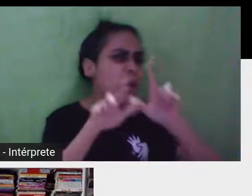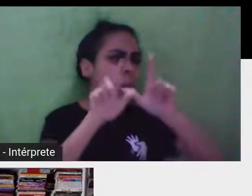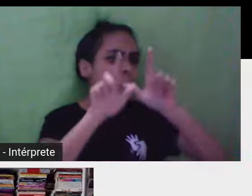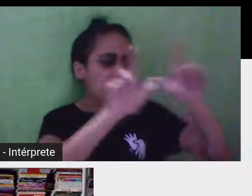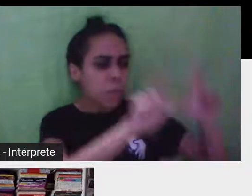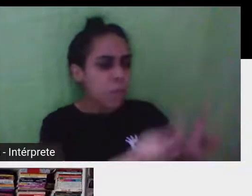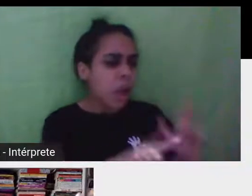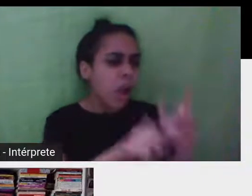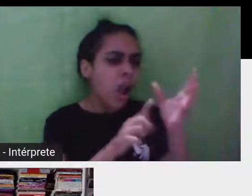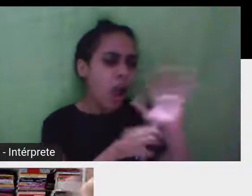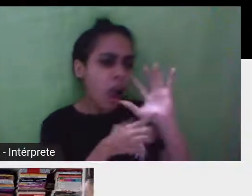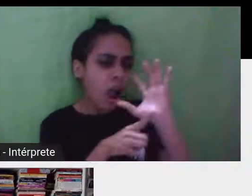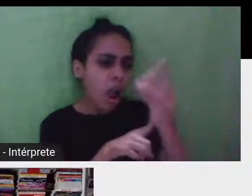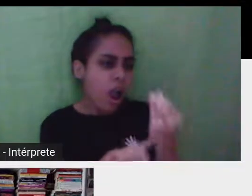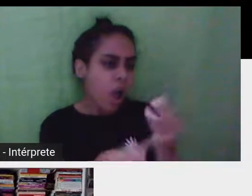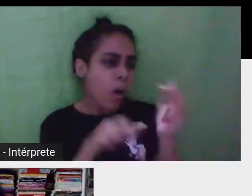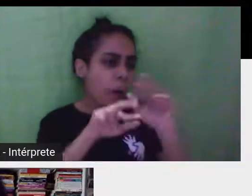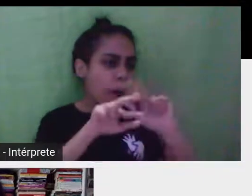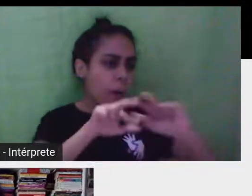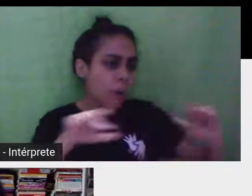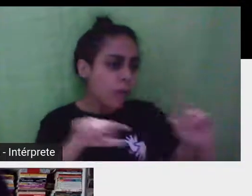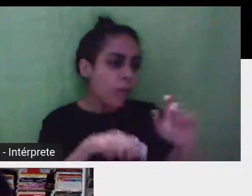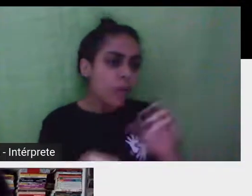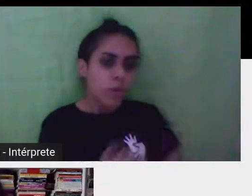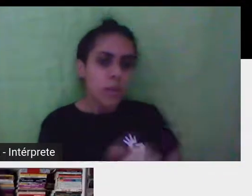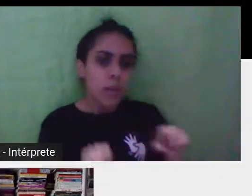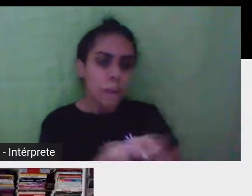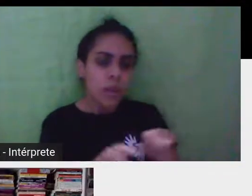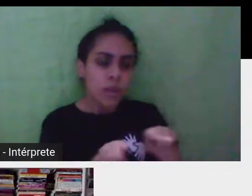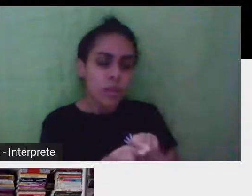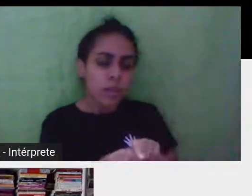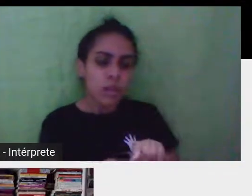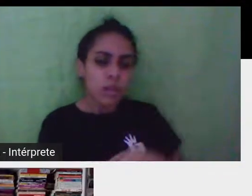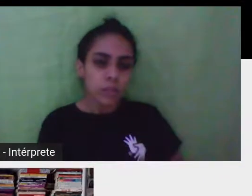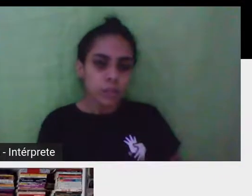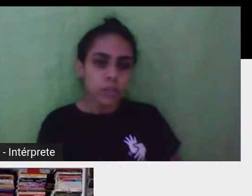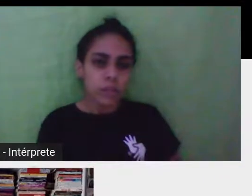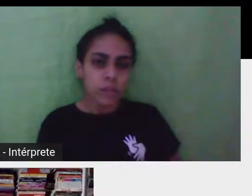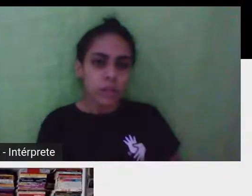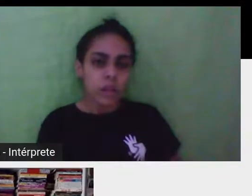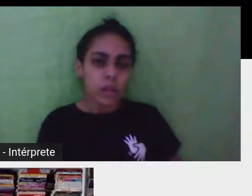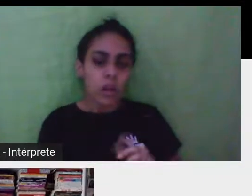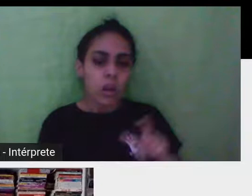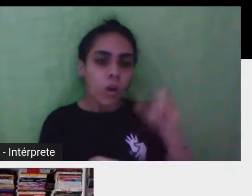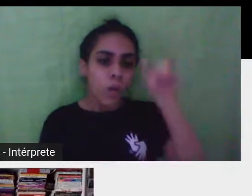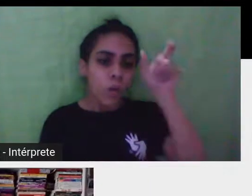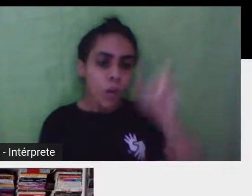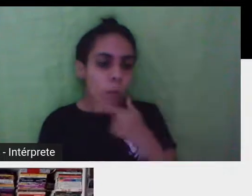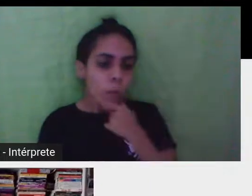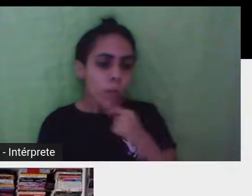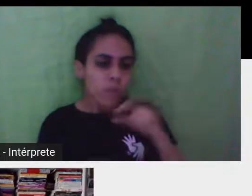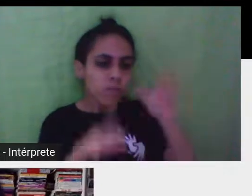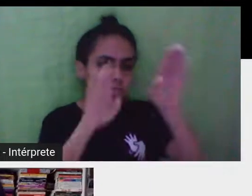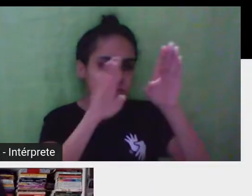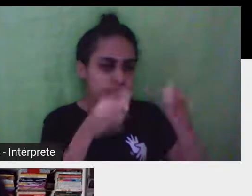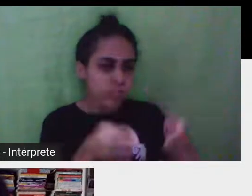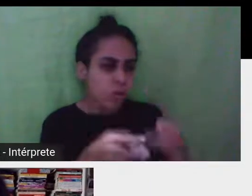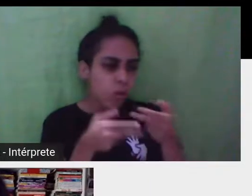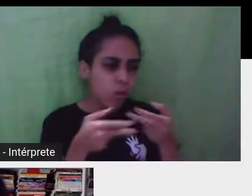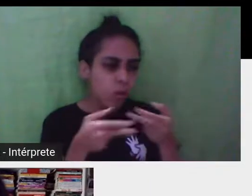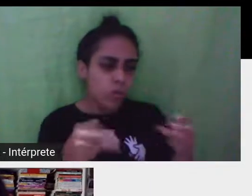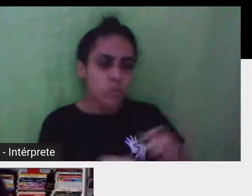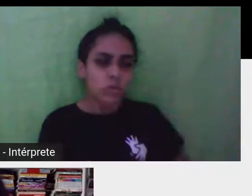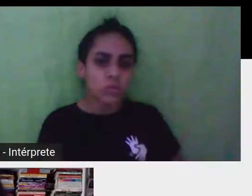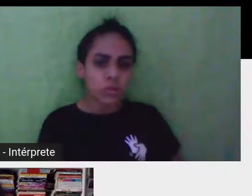na rua e vê a estátua do Davi, que eles lá chamam de Davide, né, e você é inebriado, né,